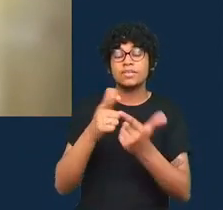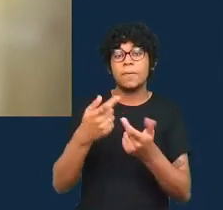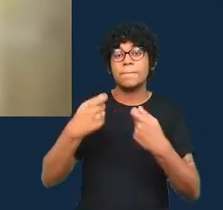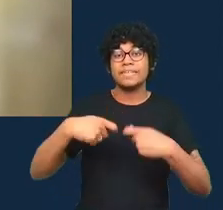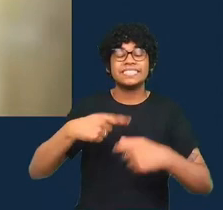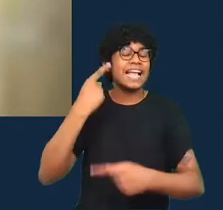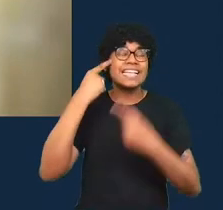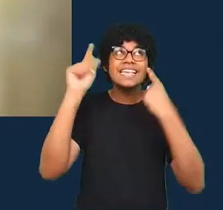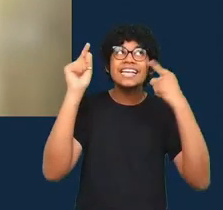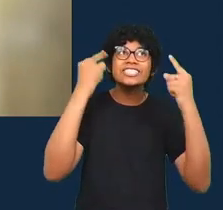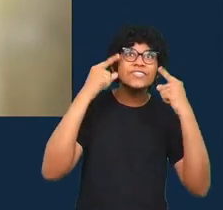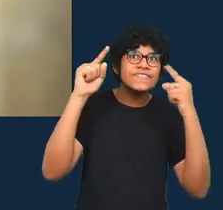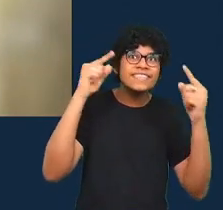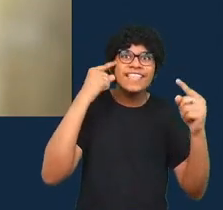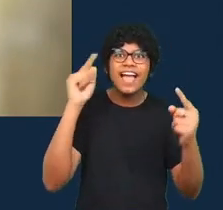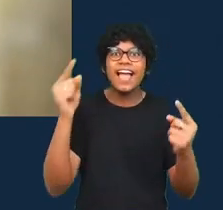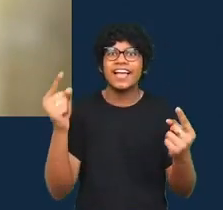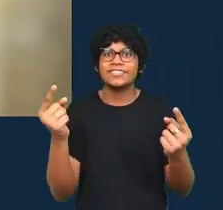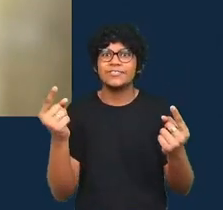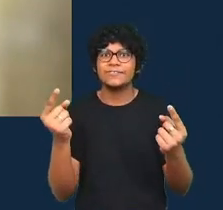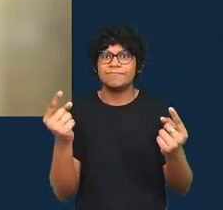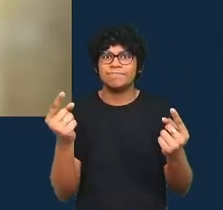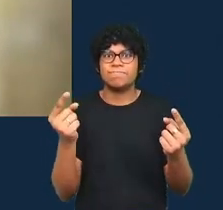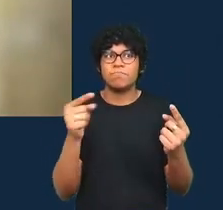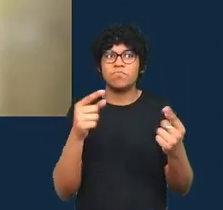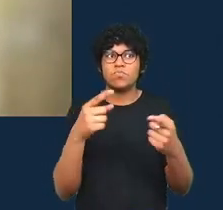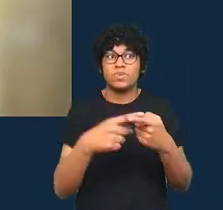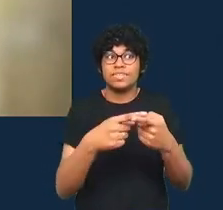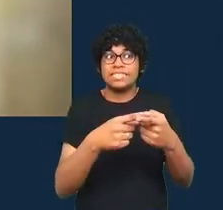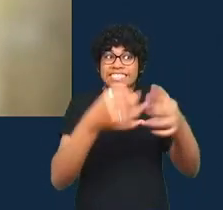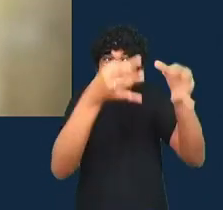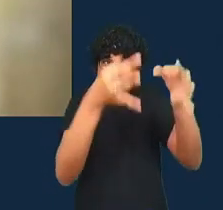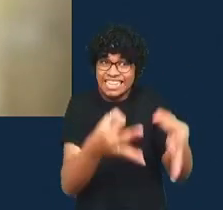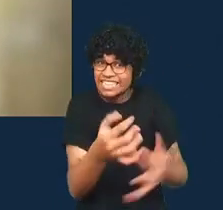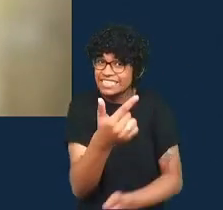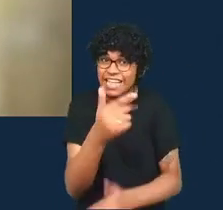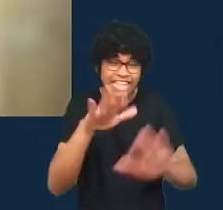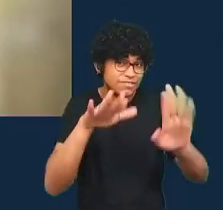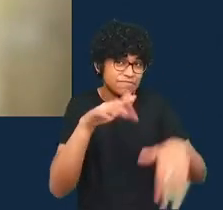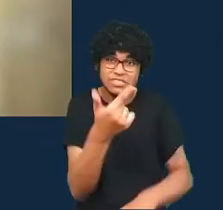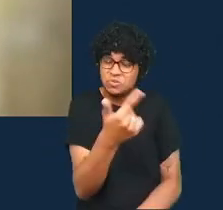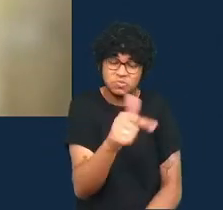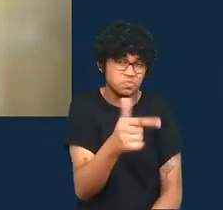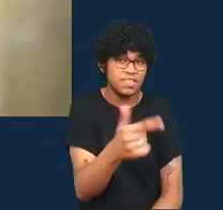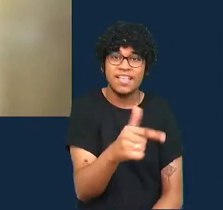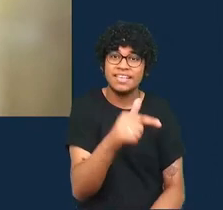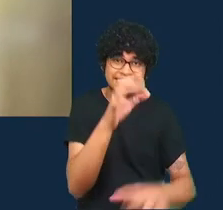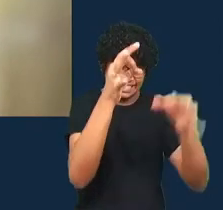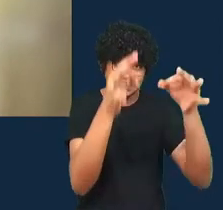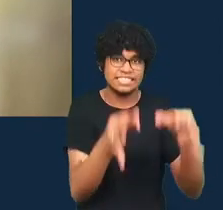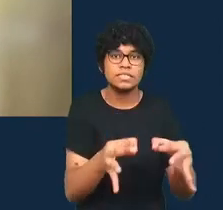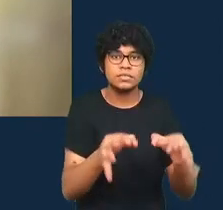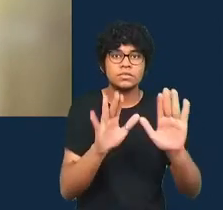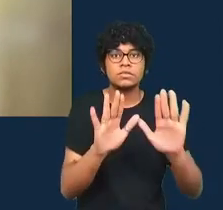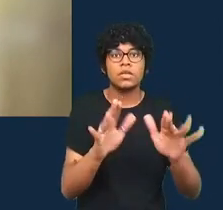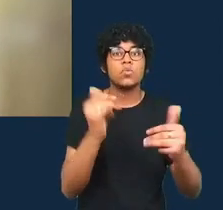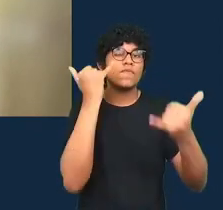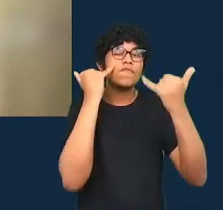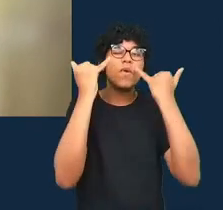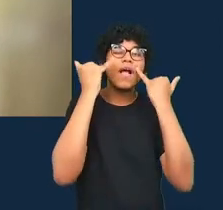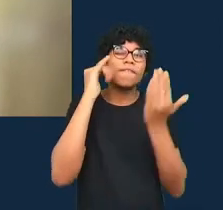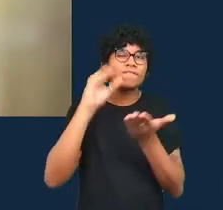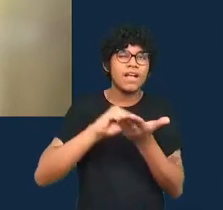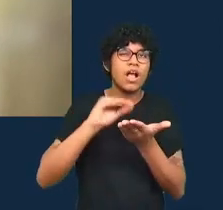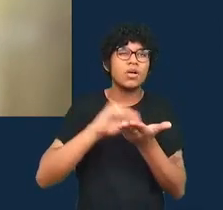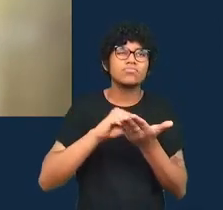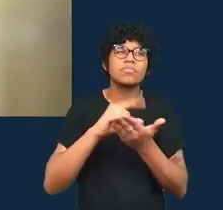com a incerteza porque eu acho que a incerteza e a má informação a desinformação tem algum tipo